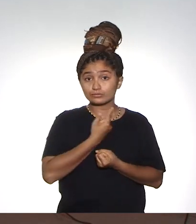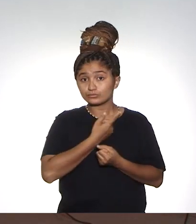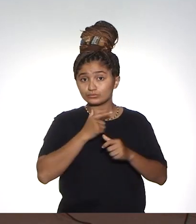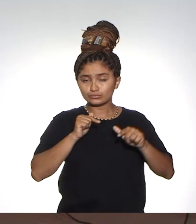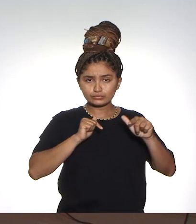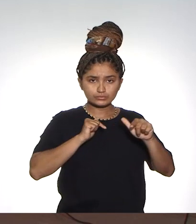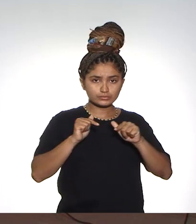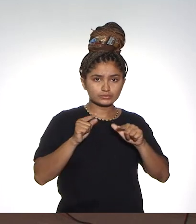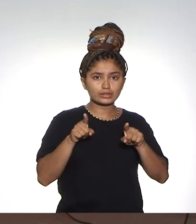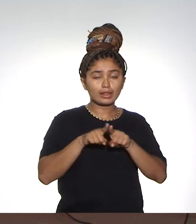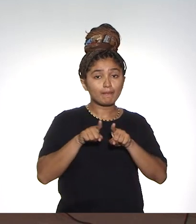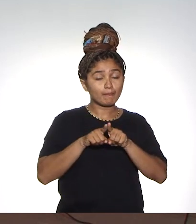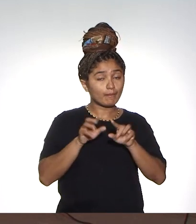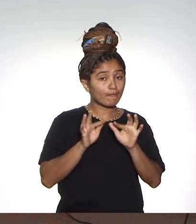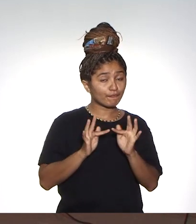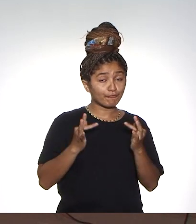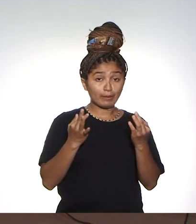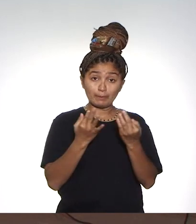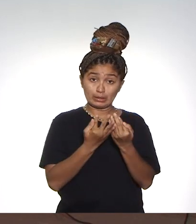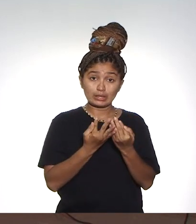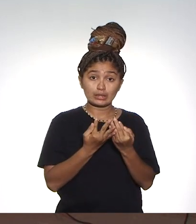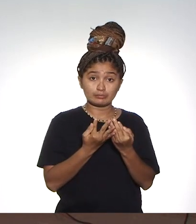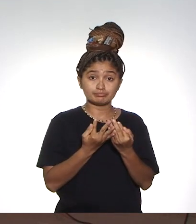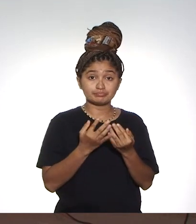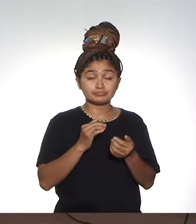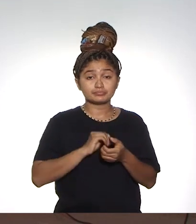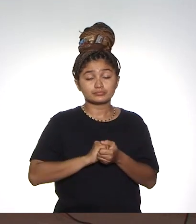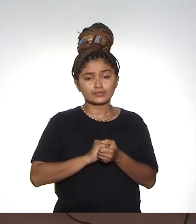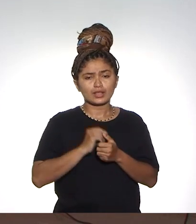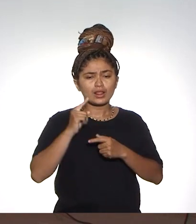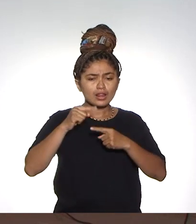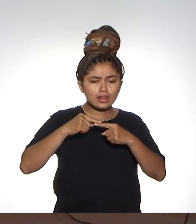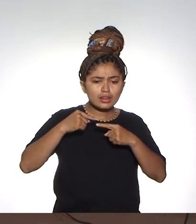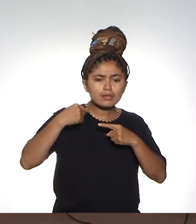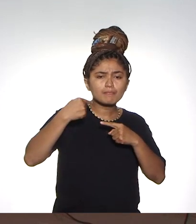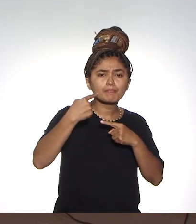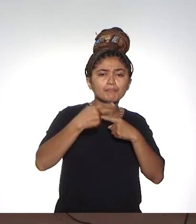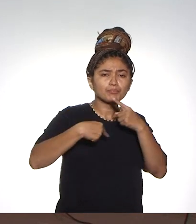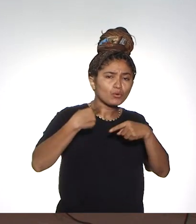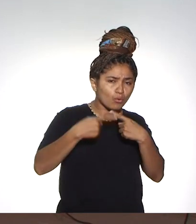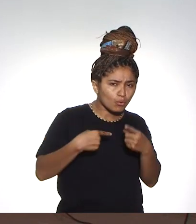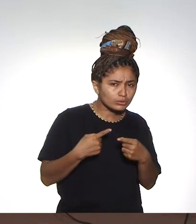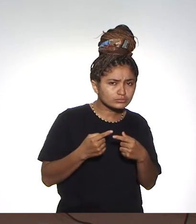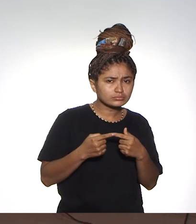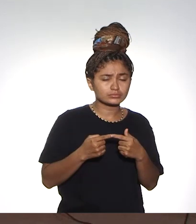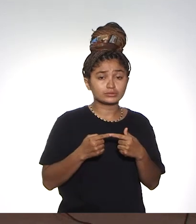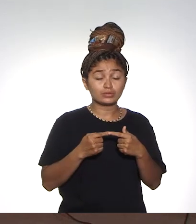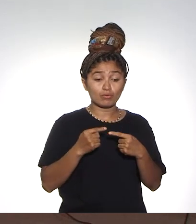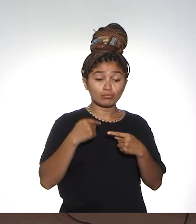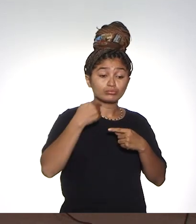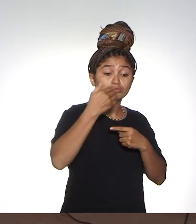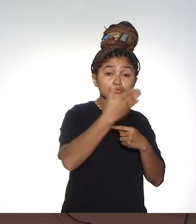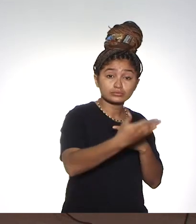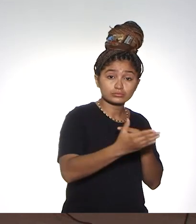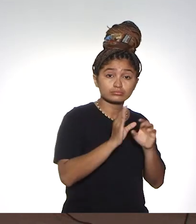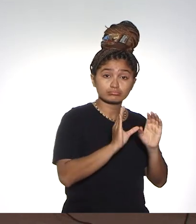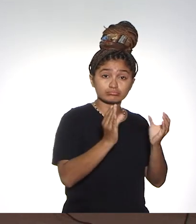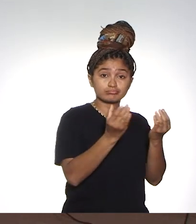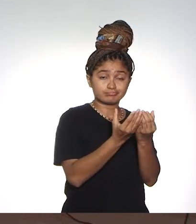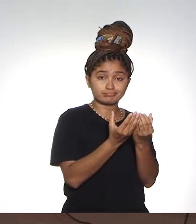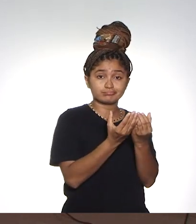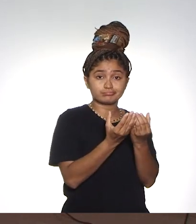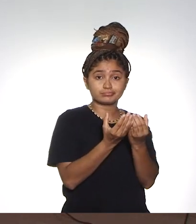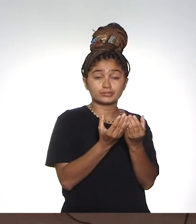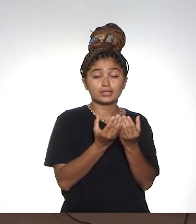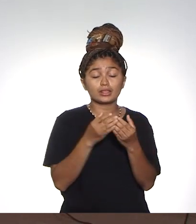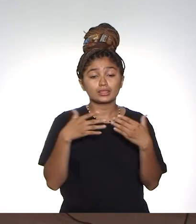nossos servidores, os familiares dos servidores, e, consequentemente, posterior a um atendimento à comunidade também externa.